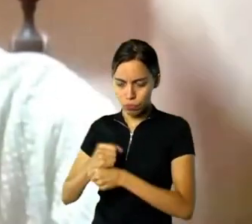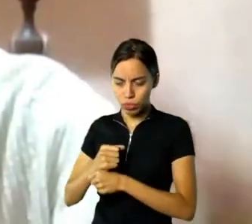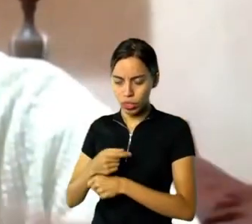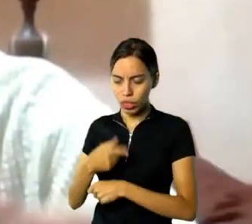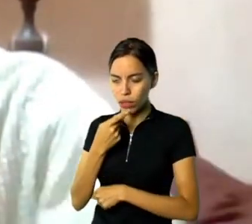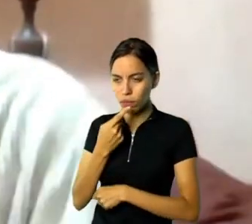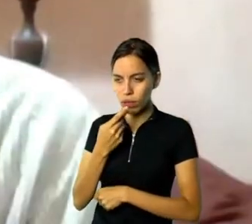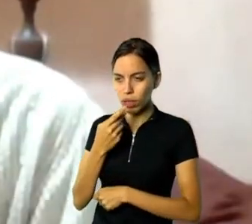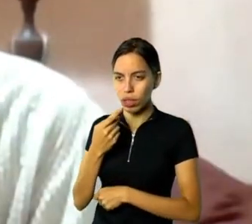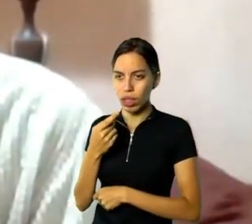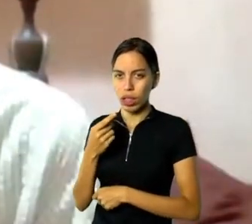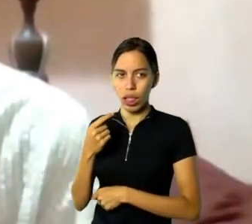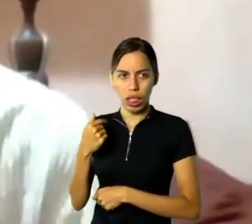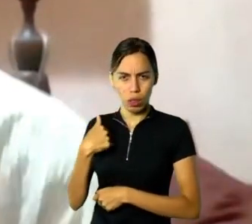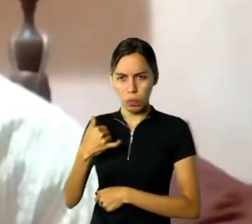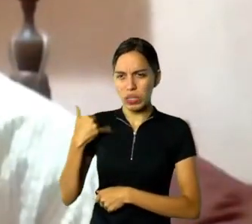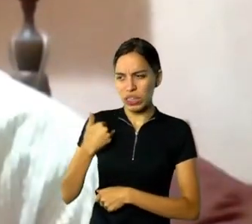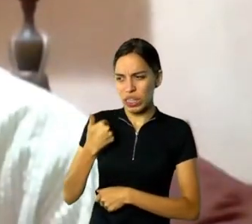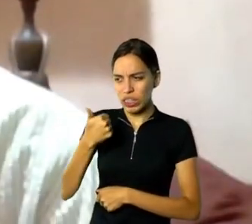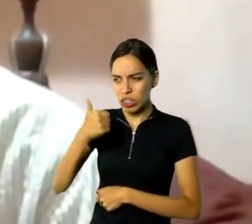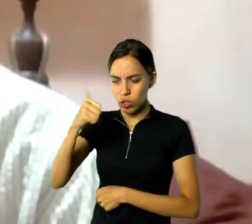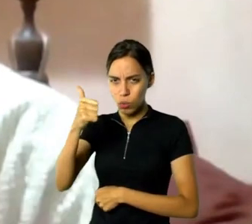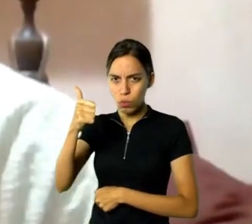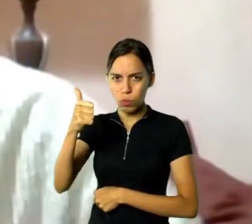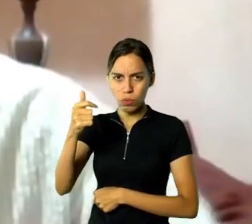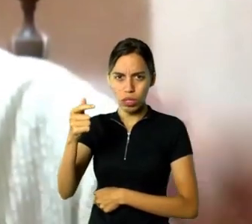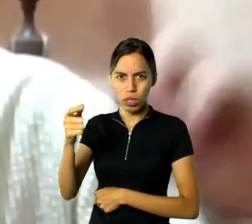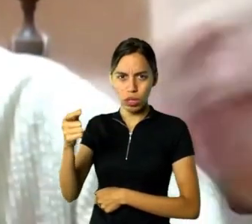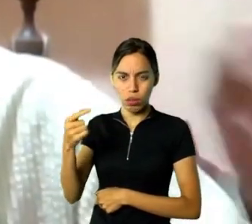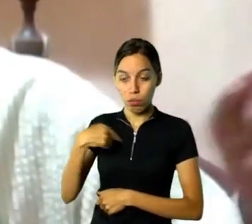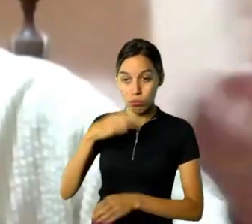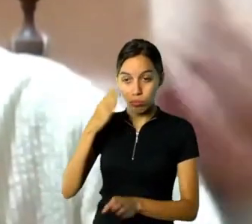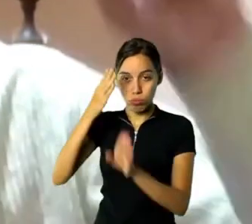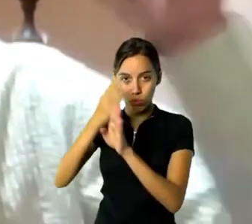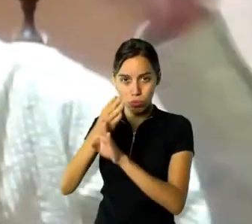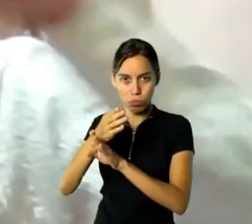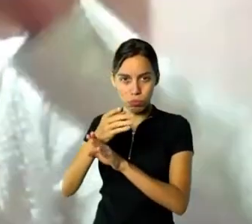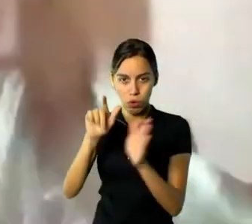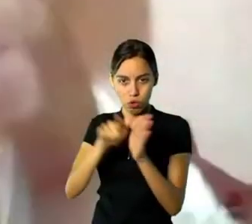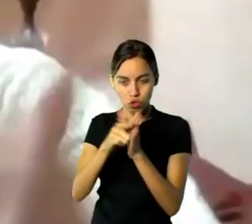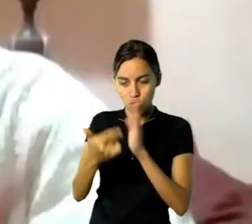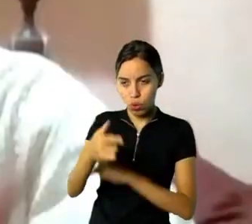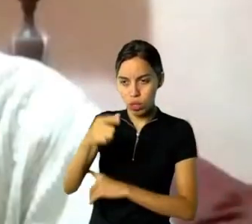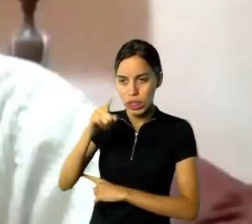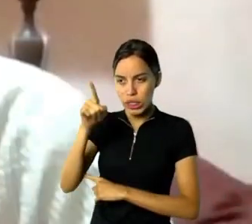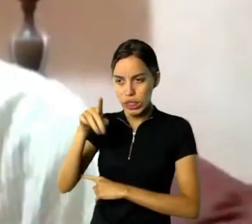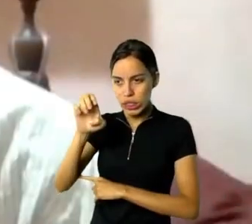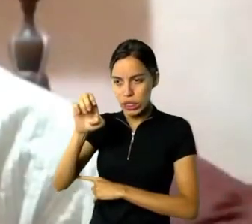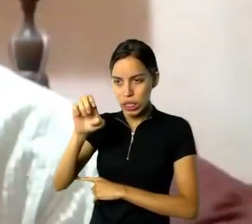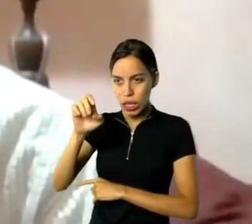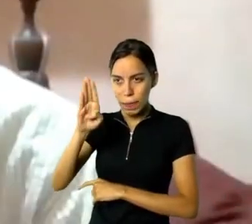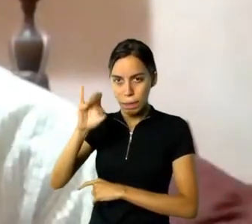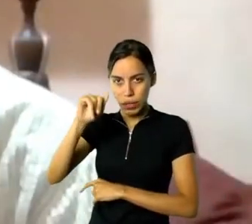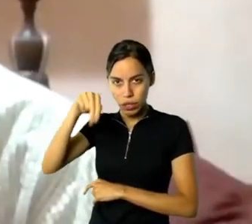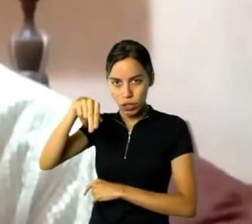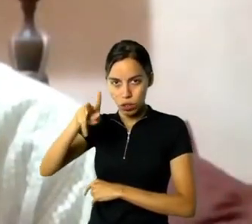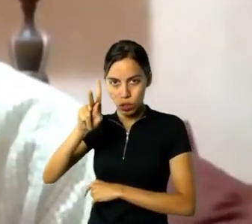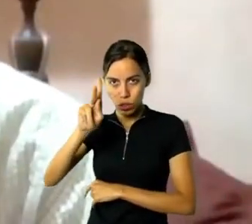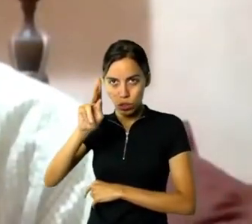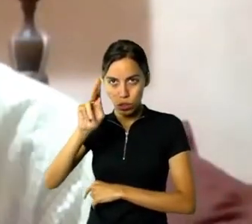quando eu tinha 11 anos, a minha professora me contando, sabe? Talvez até tinha ouvido antes, mas essa foi a vez que me marcou, assim, sabe?